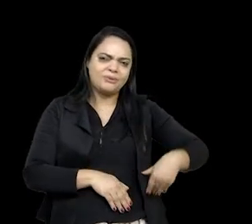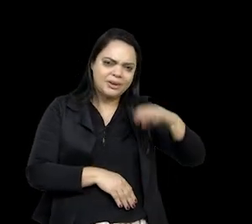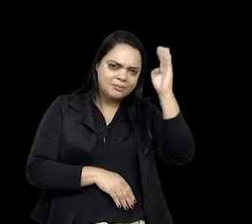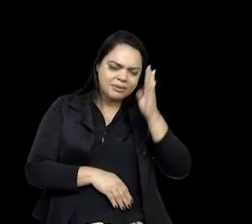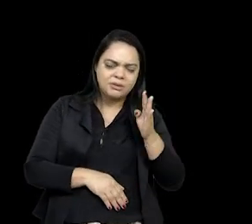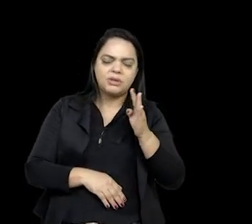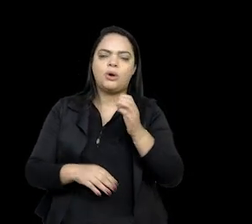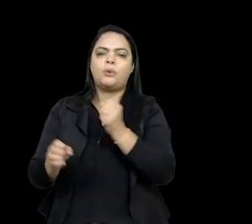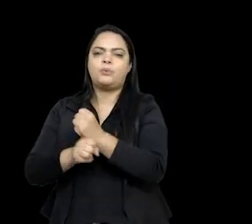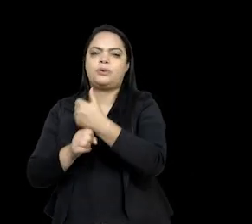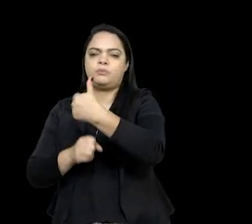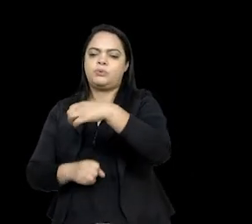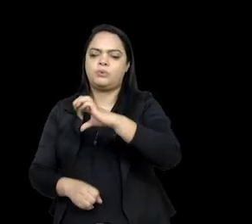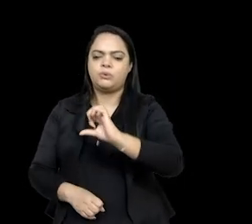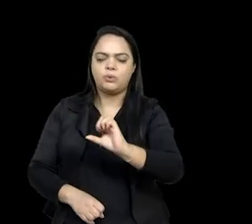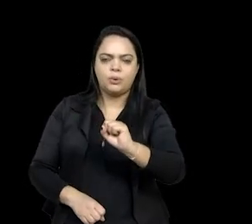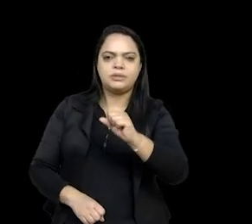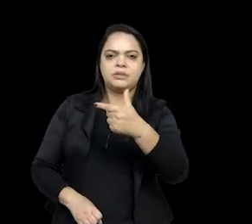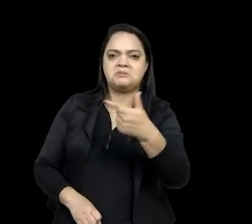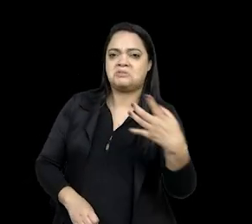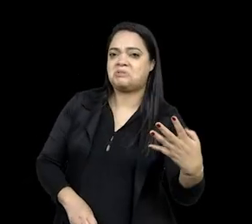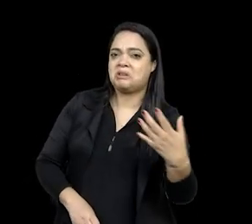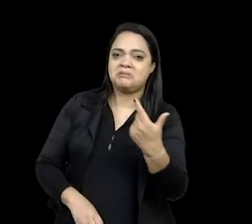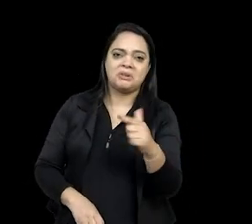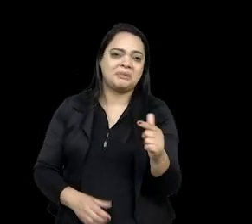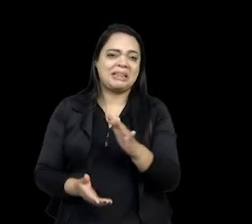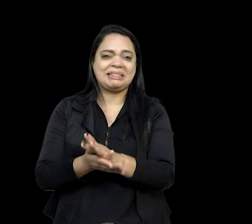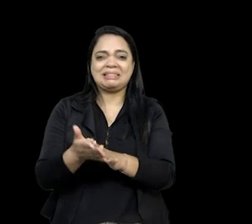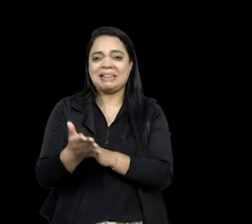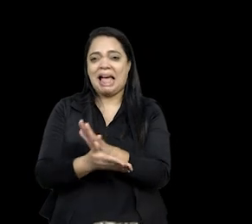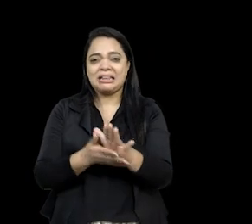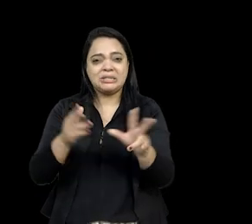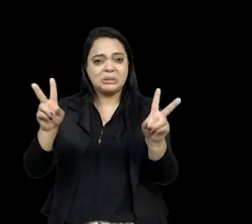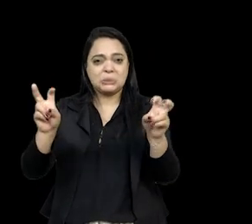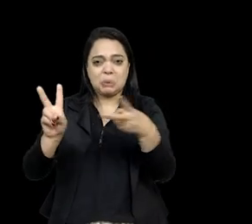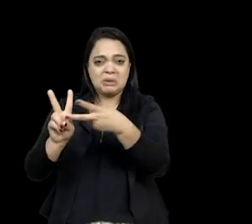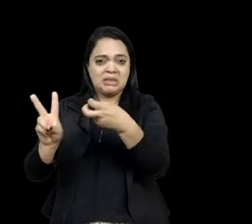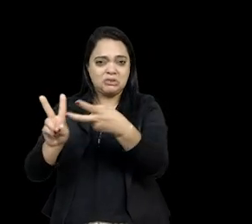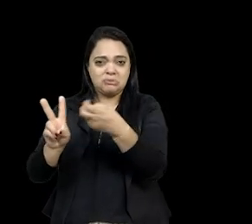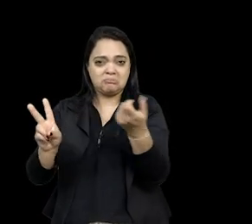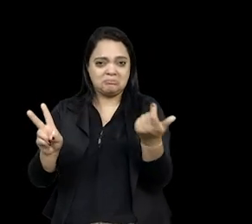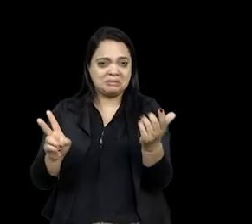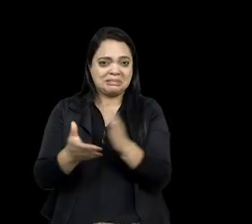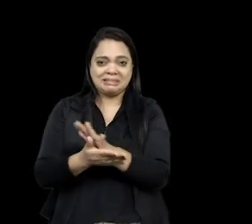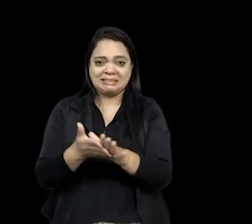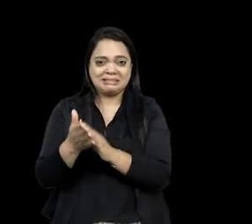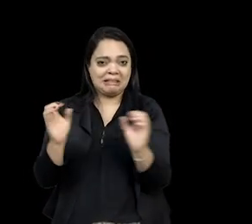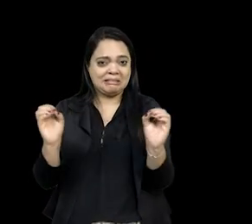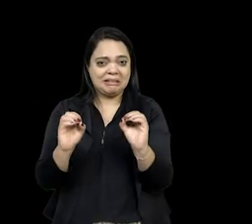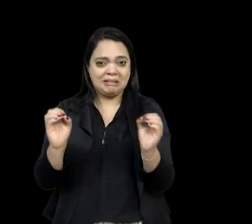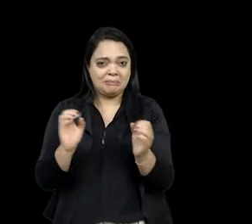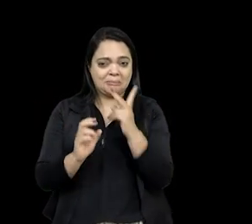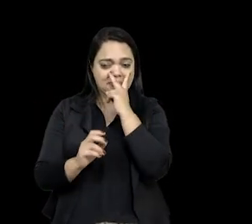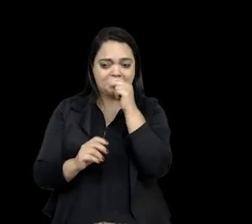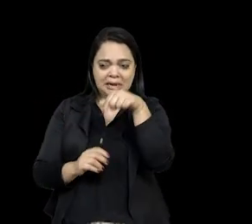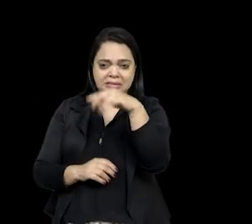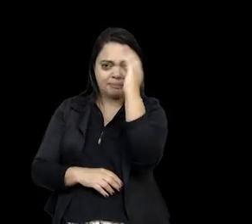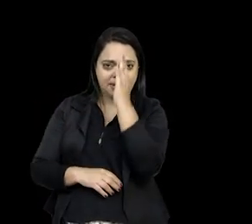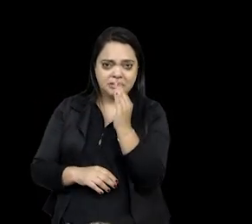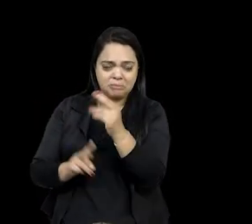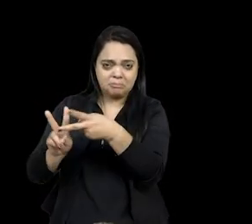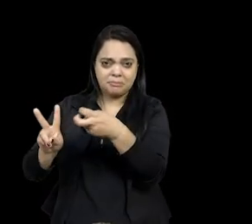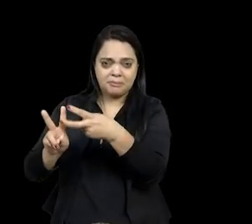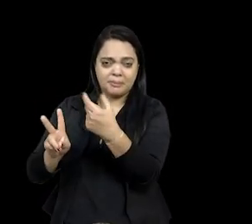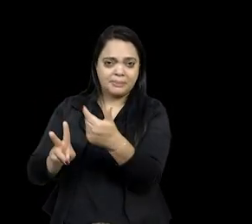1824, não há referência a indígenas no Brasil. É como se não tivesse índio. Olha só, então, se cria um Estado-nação em